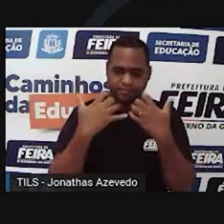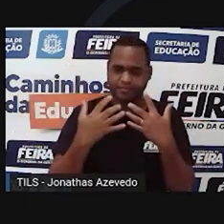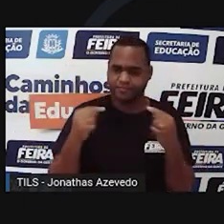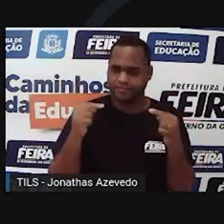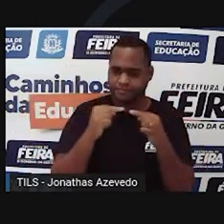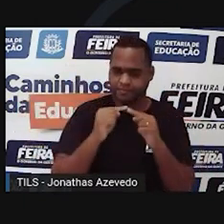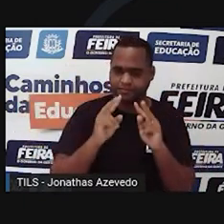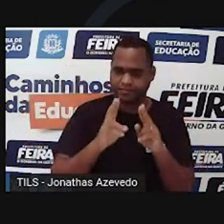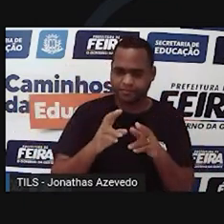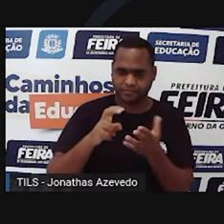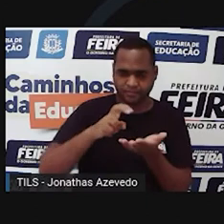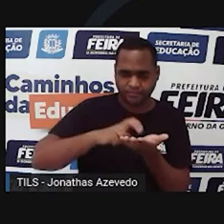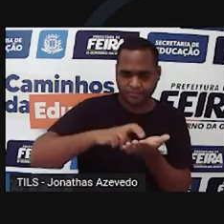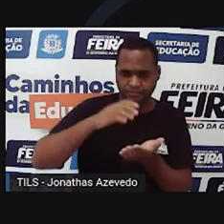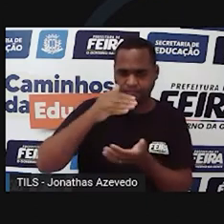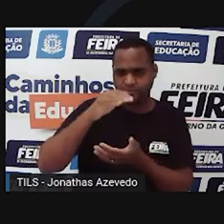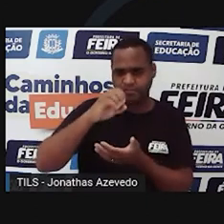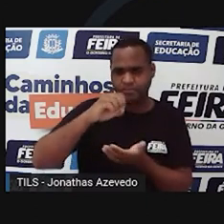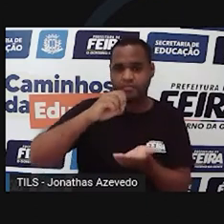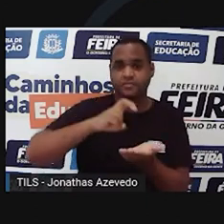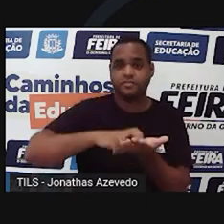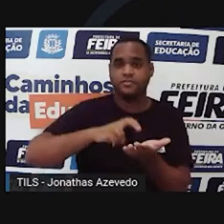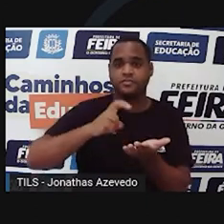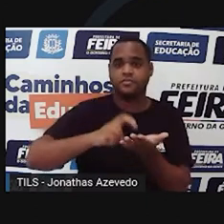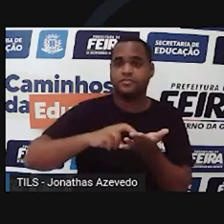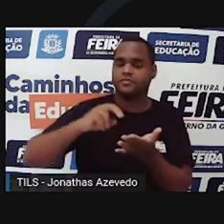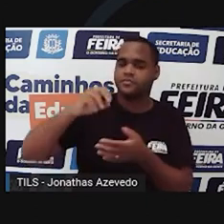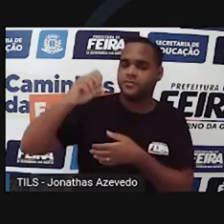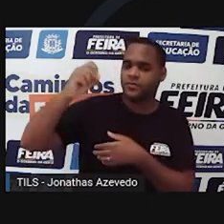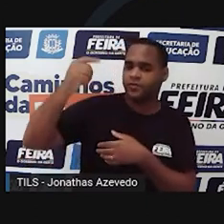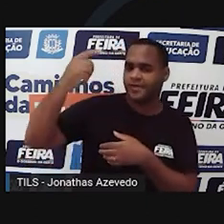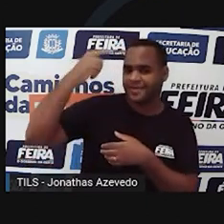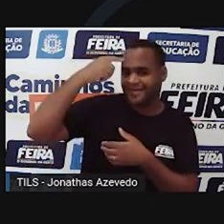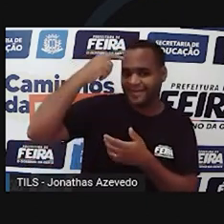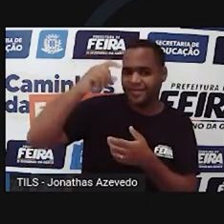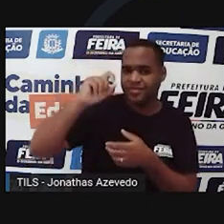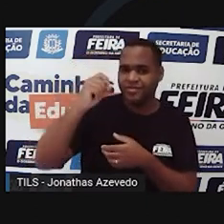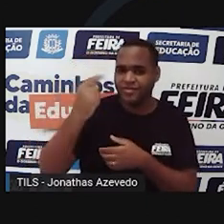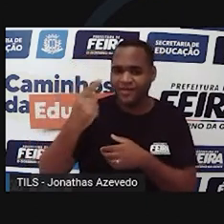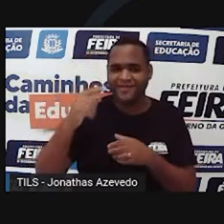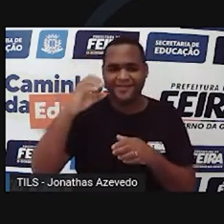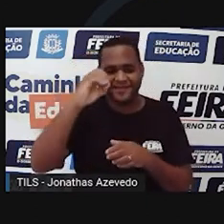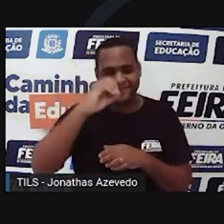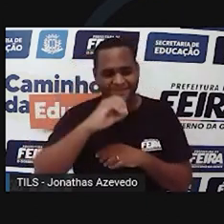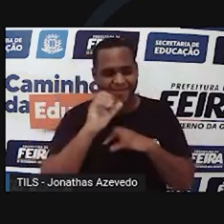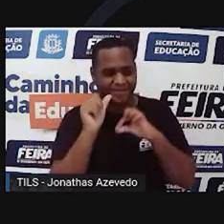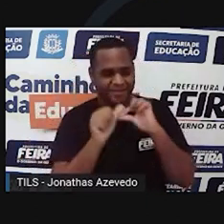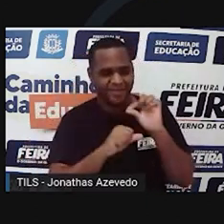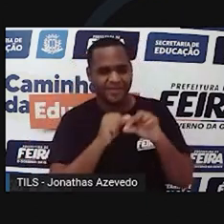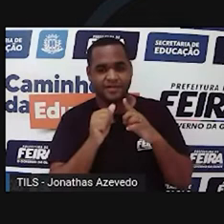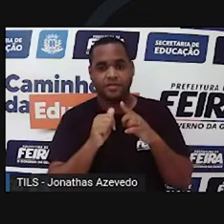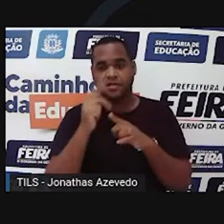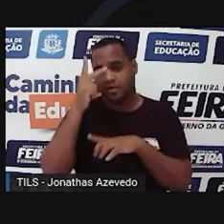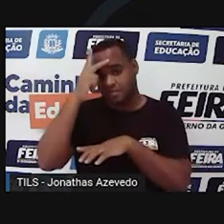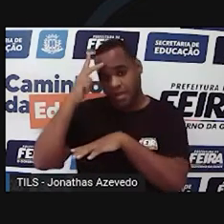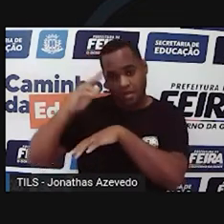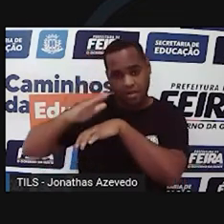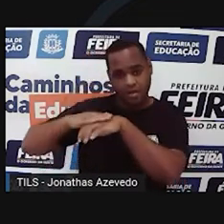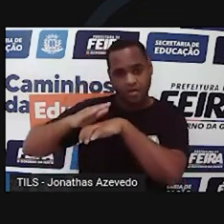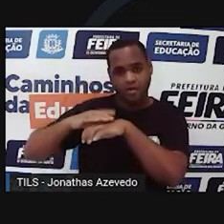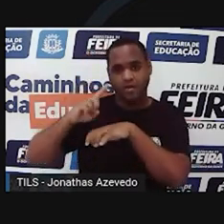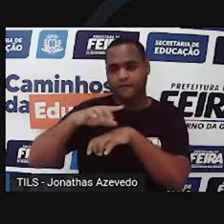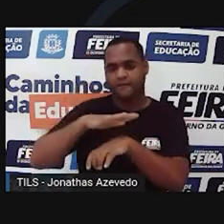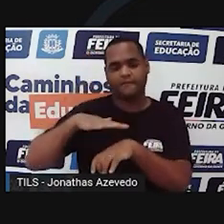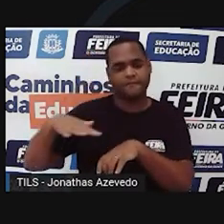10 horas da manhã. Vamos traçar a luz vindo aqui do Sol até o chão, mas passando aqui pela cabeça da pessoa. Nessa região